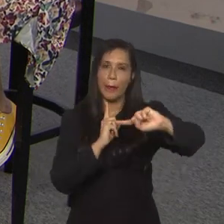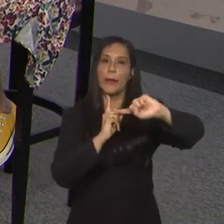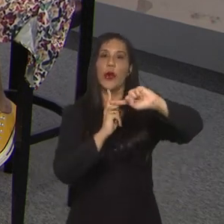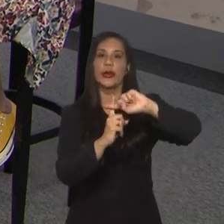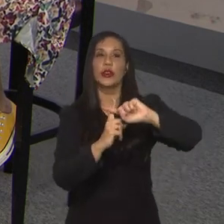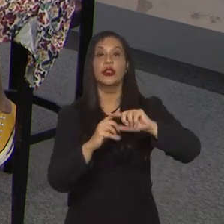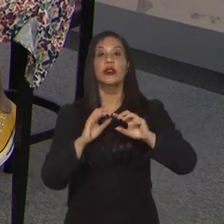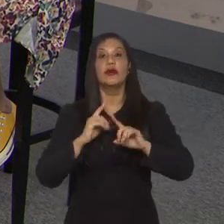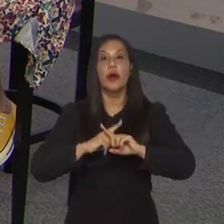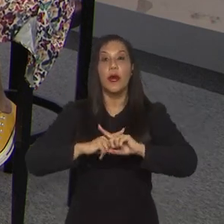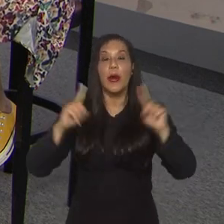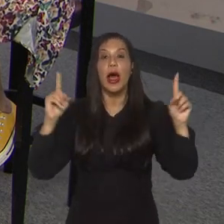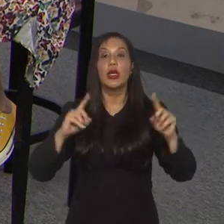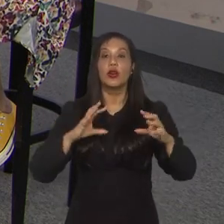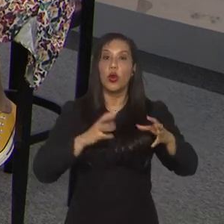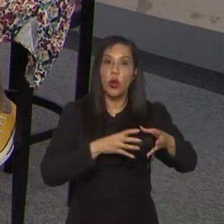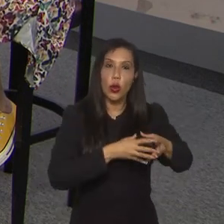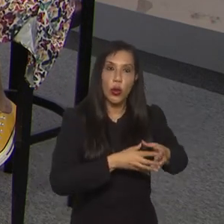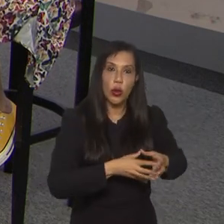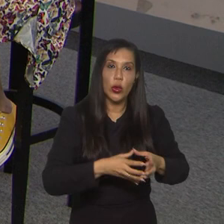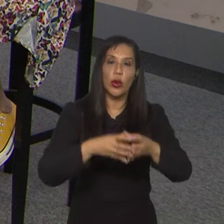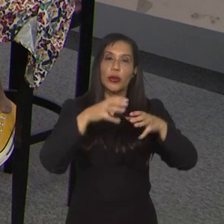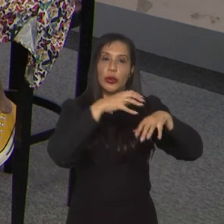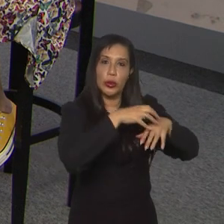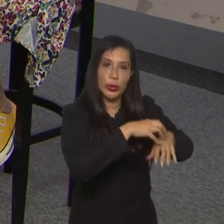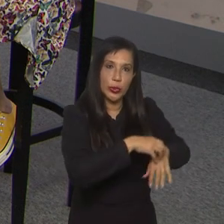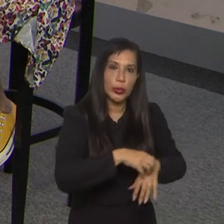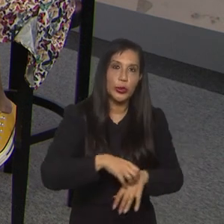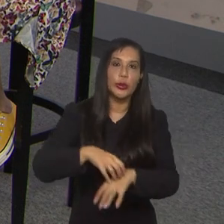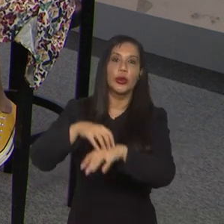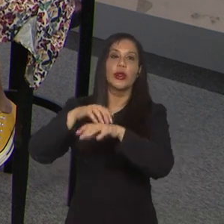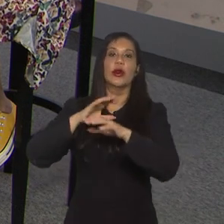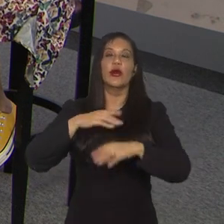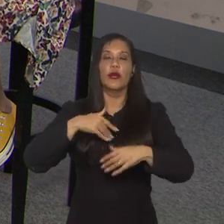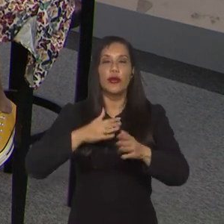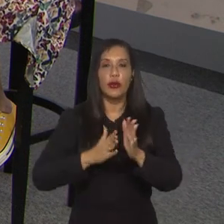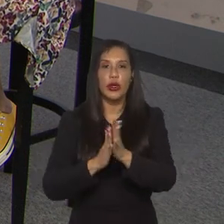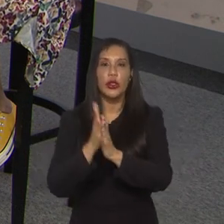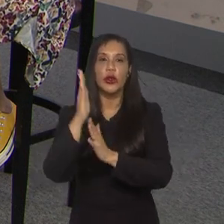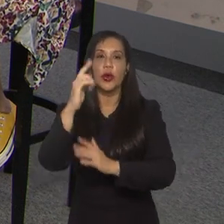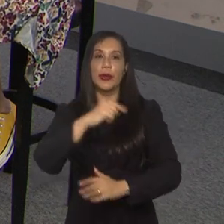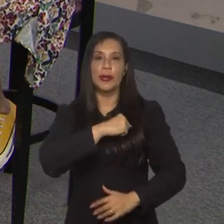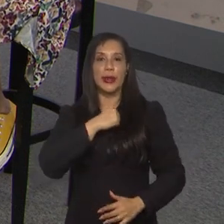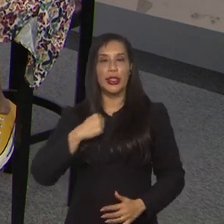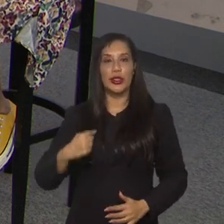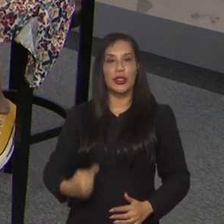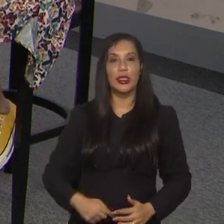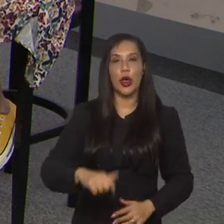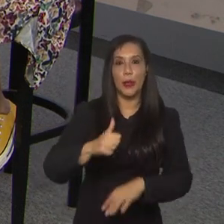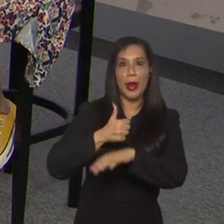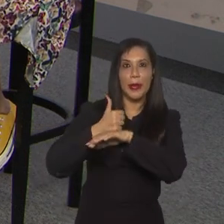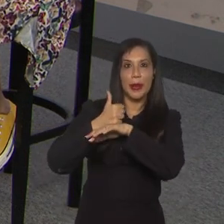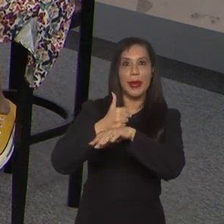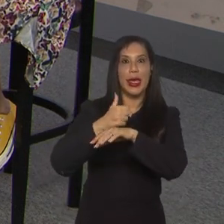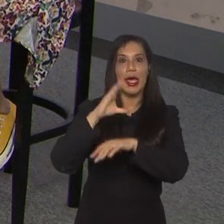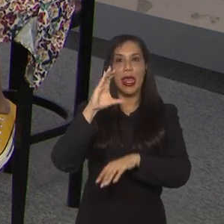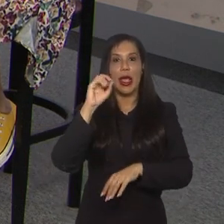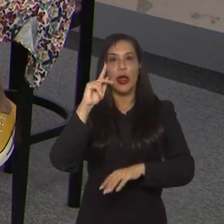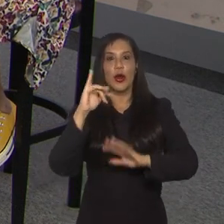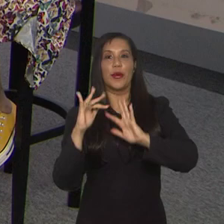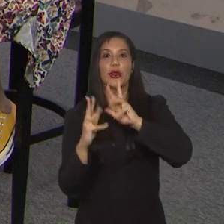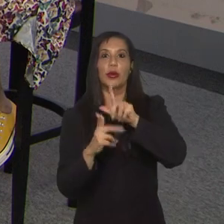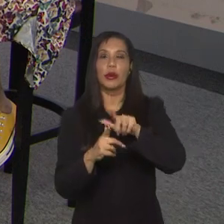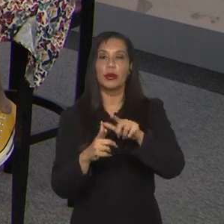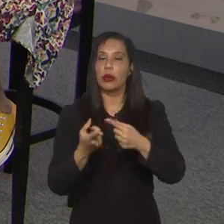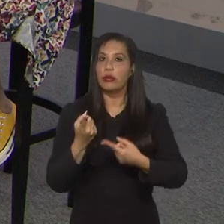boa parte foi para a China novamente, para a primeira Copa do Mundo. E dali o futebol